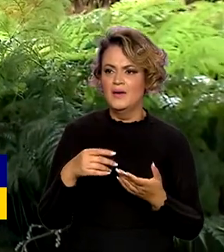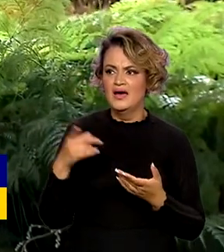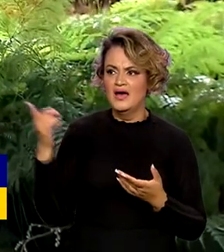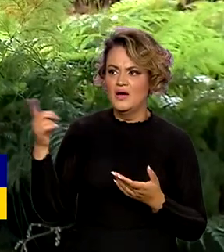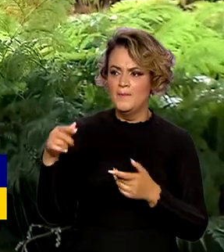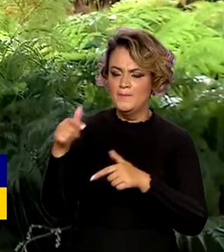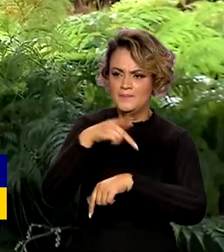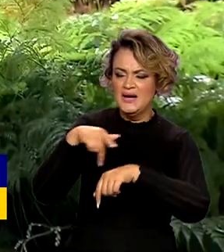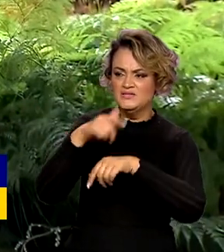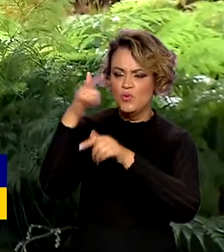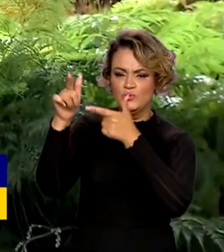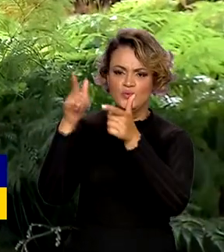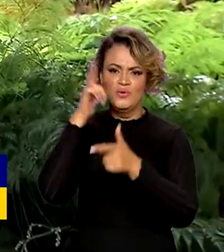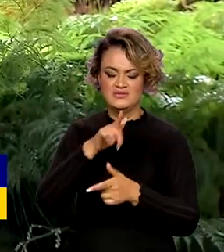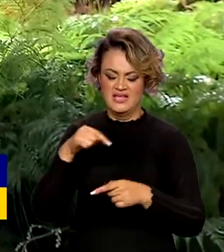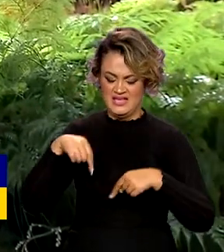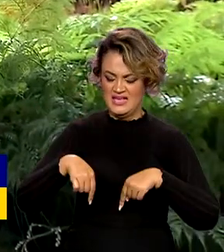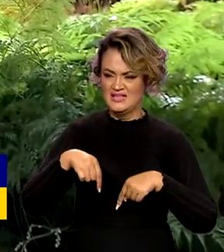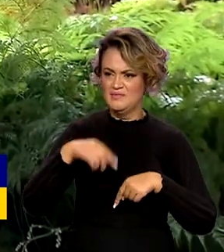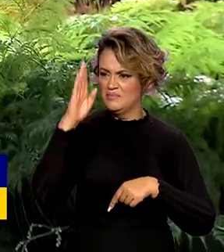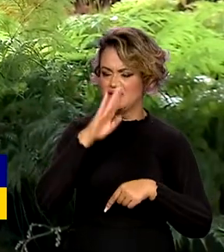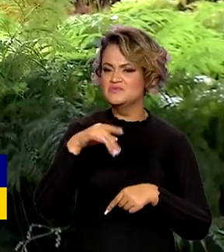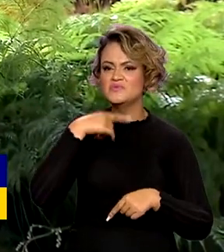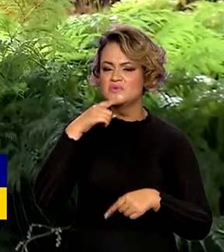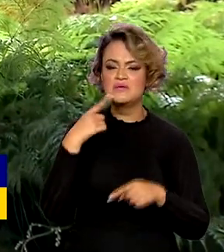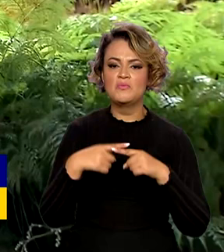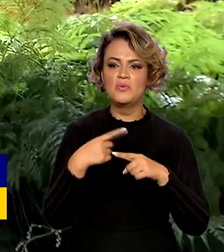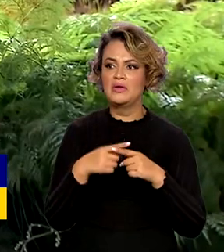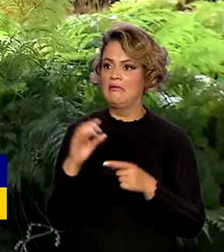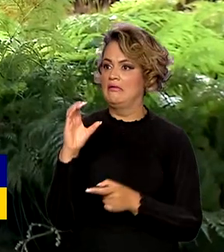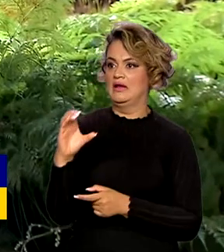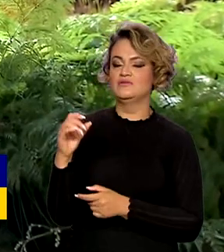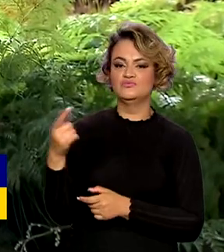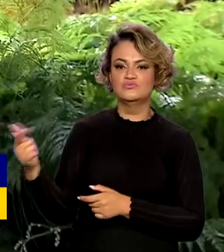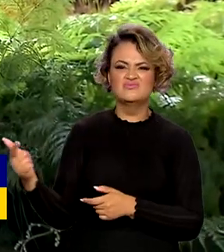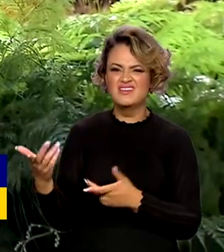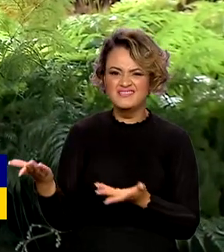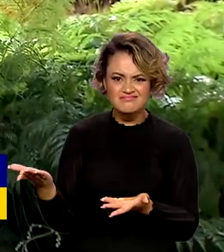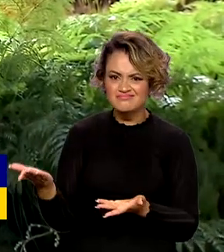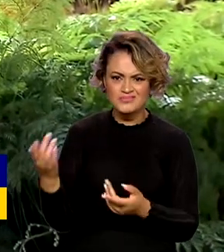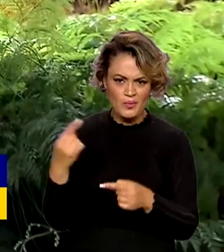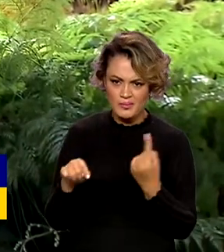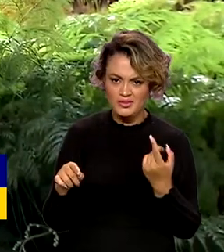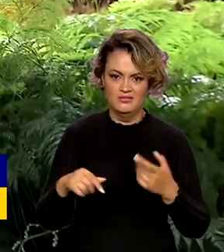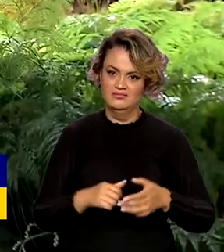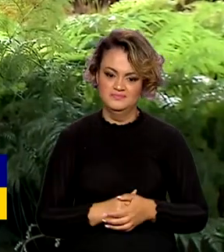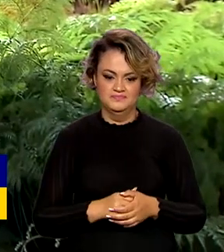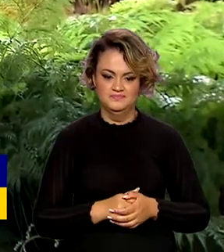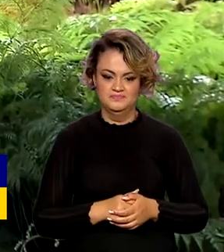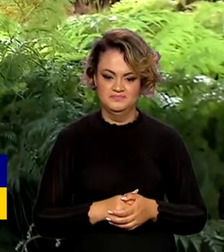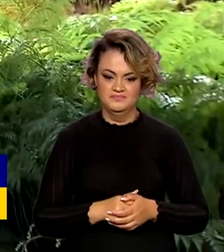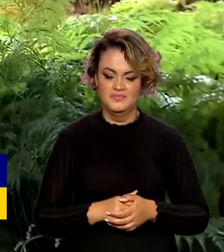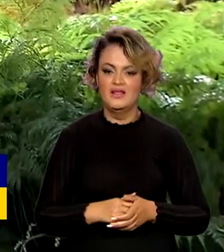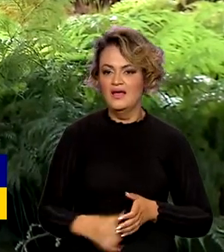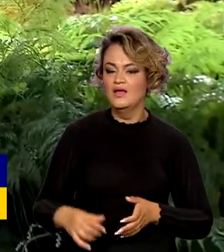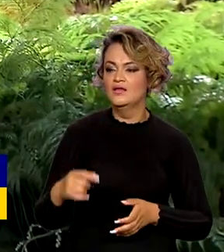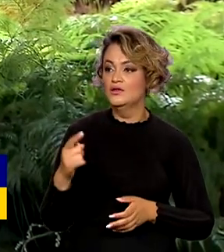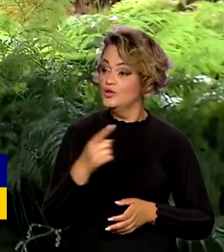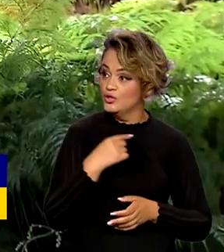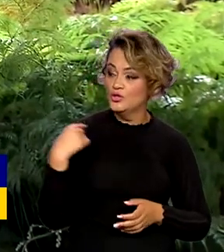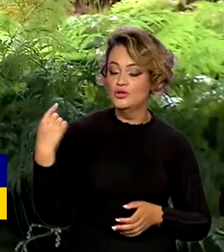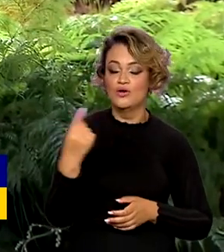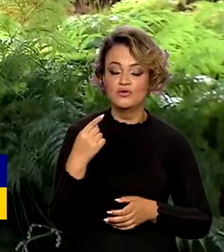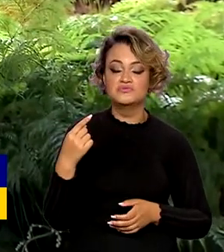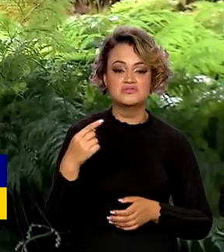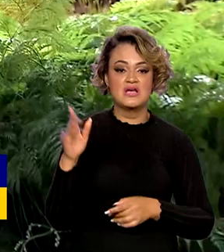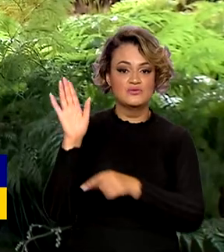no mercado argentino para outros países, porque esses oferecem crédito e nós não. Todo mundo tem a